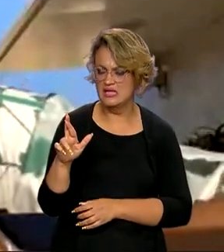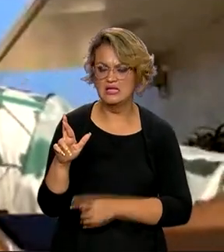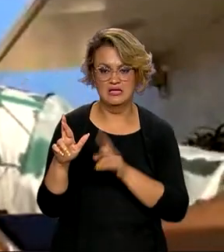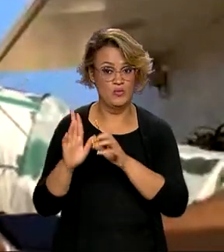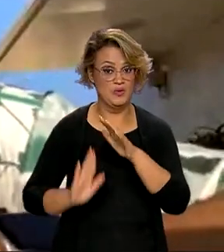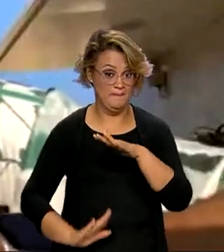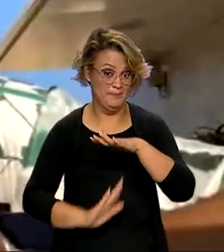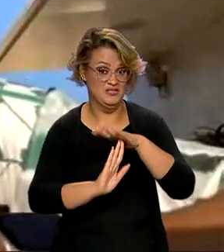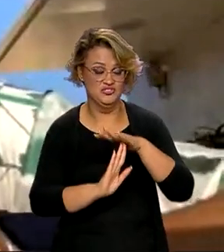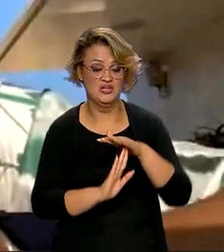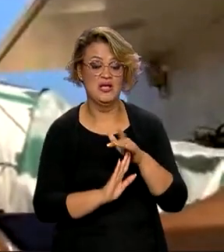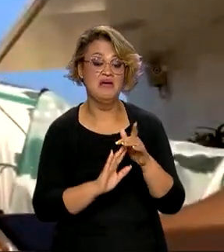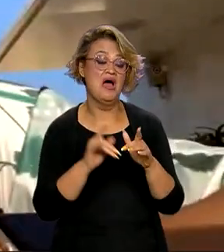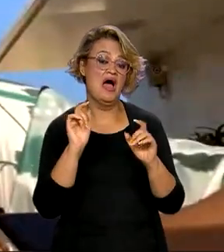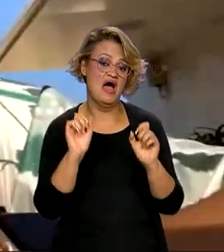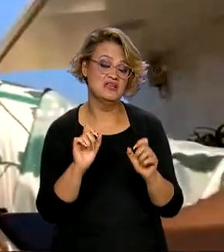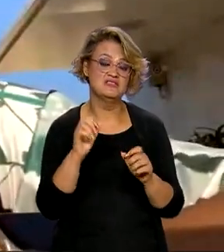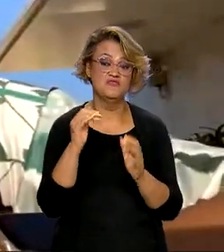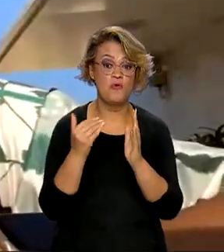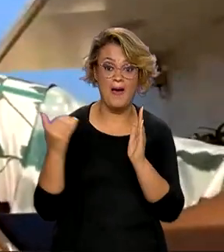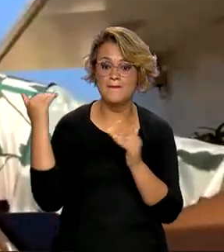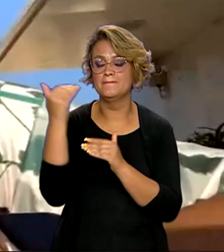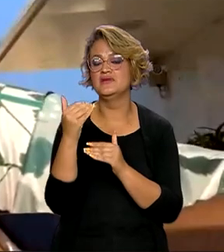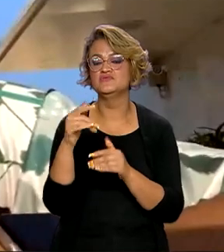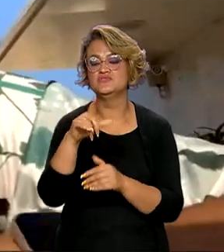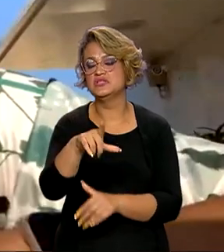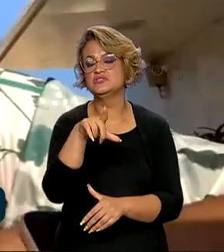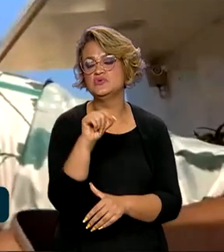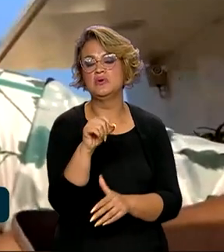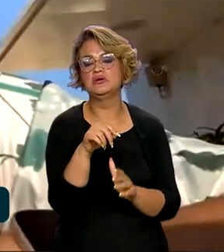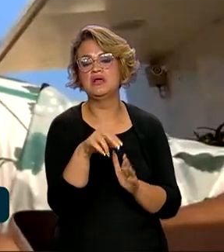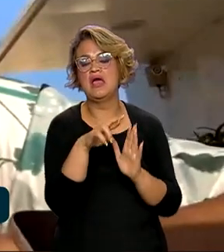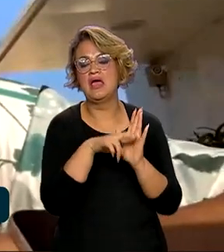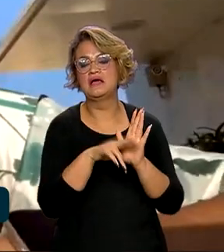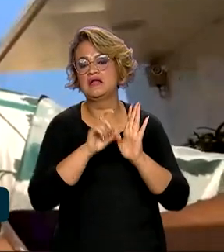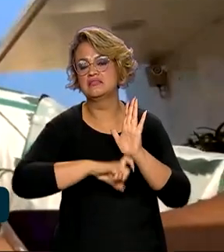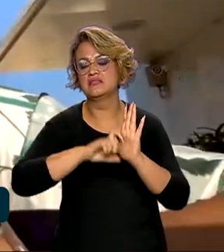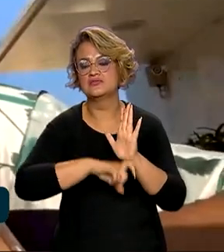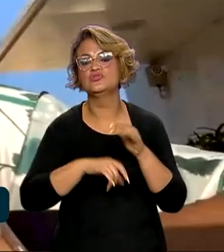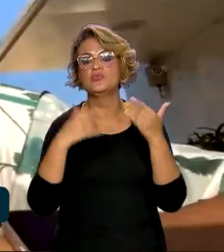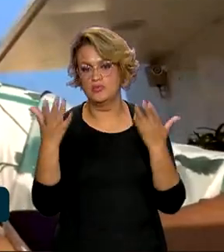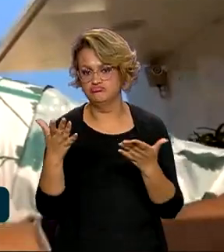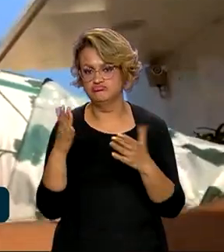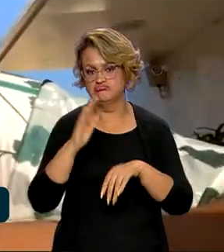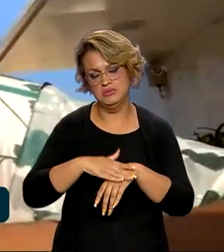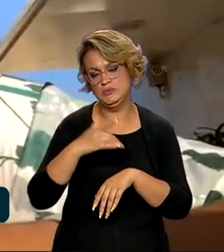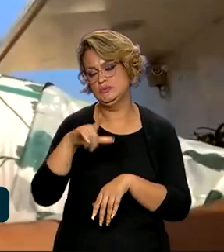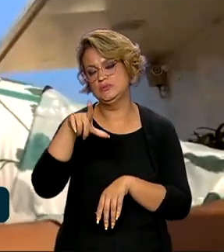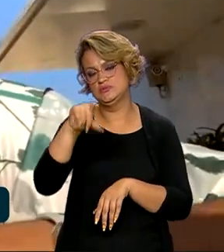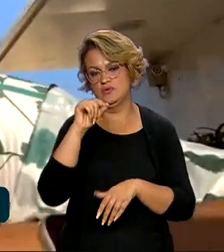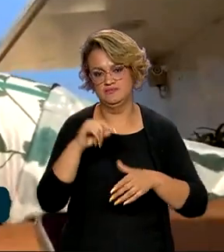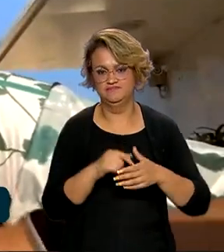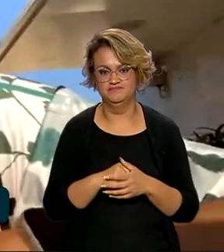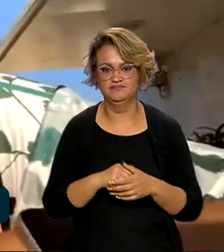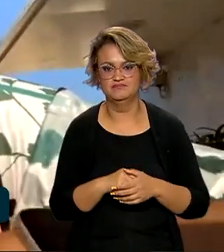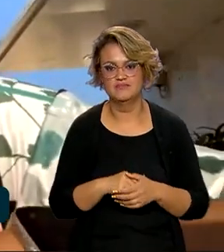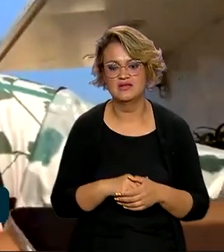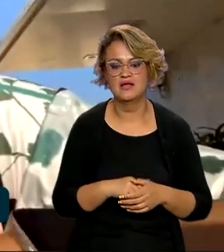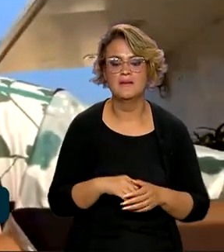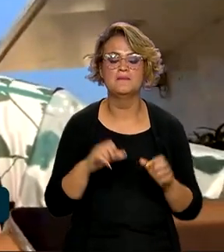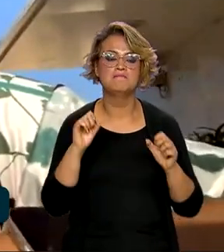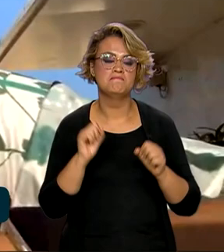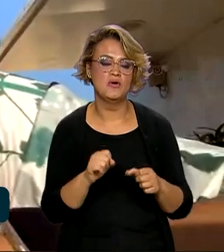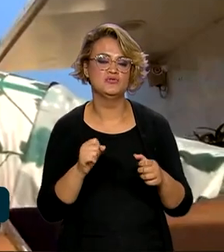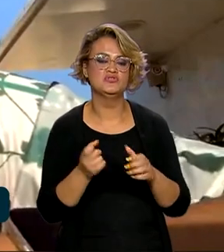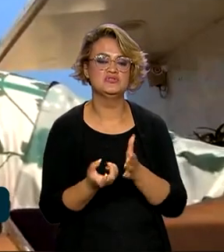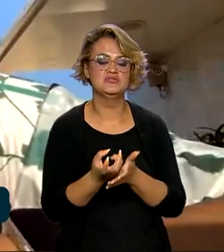escolher o regime de tributação que ele quer que a remessa dele seja tributada. Pode ser o regime